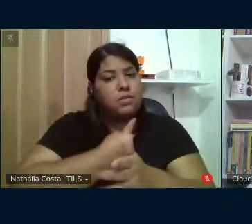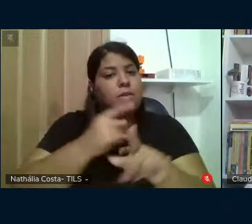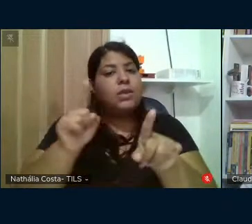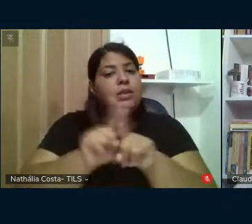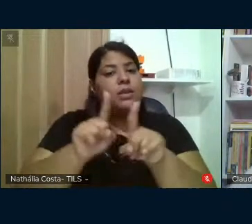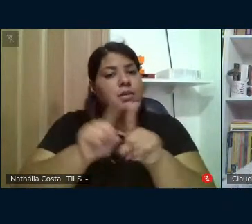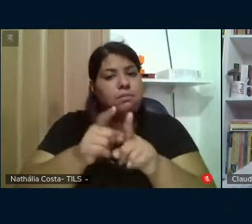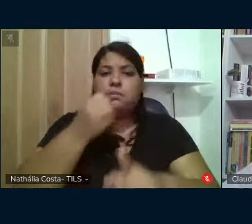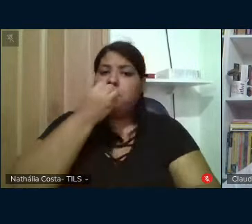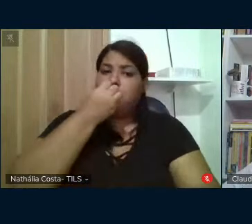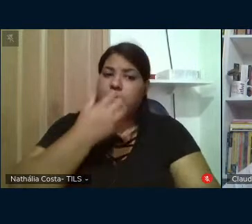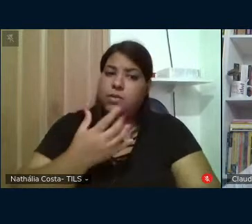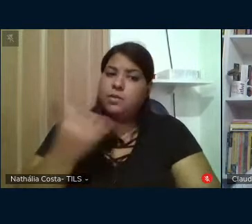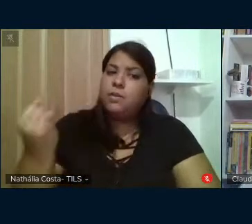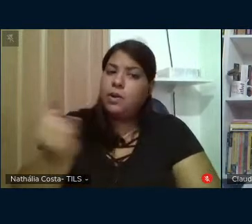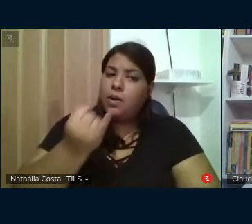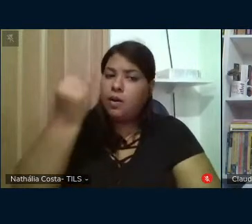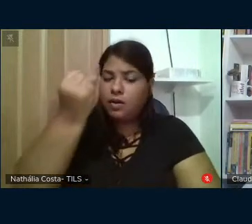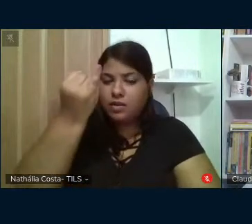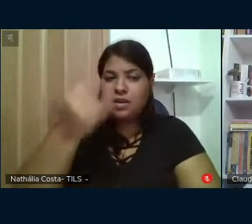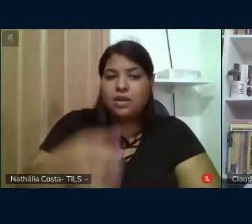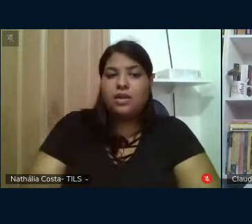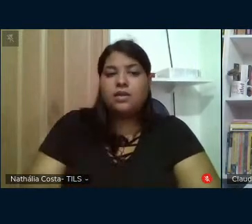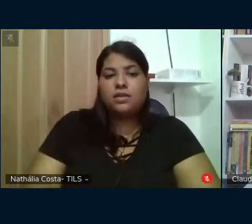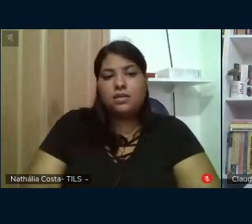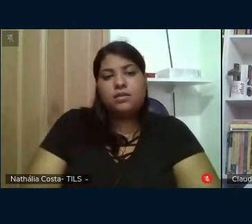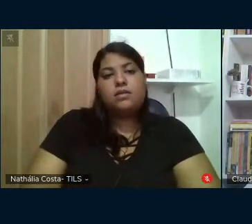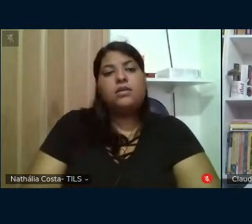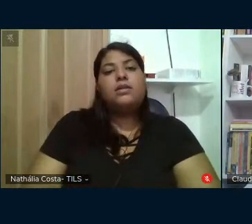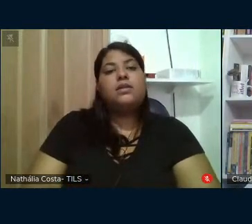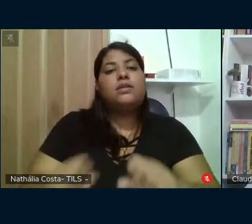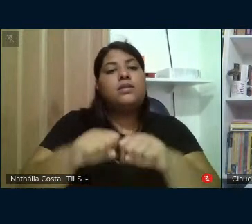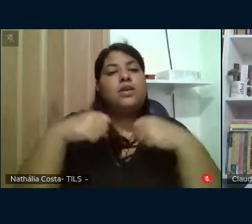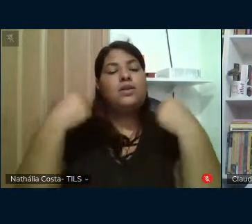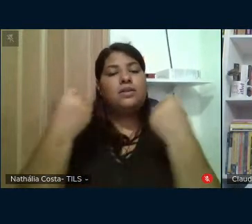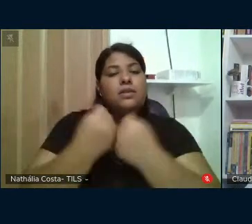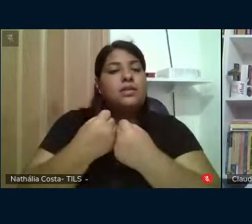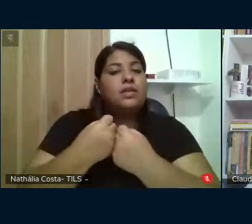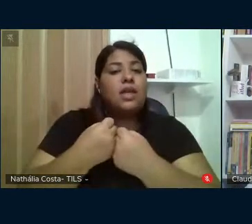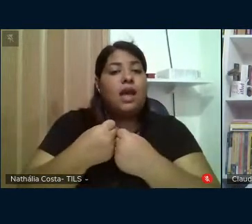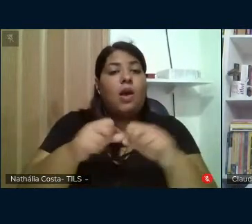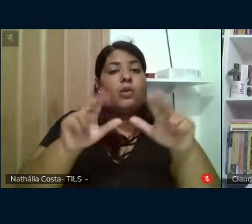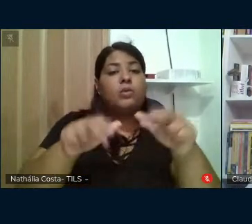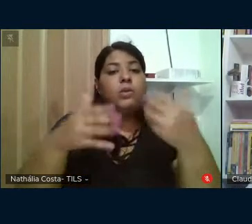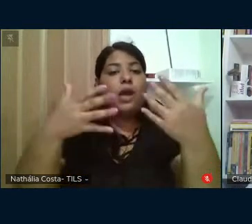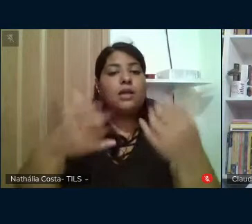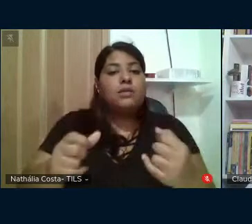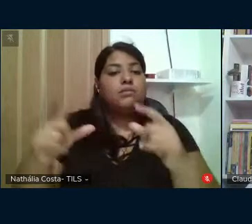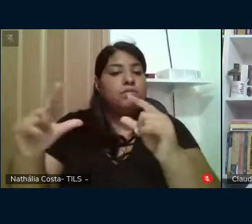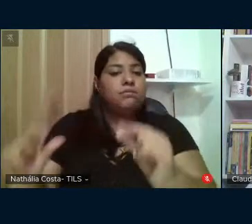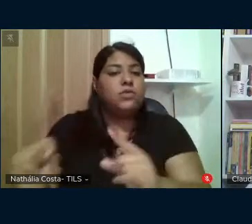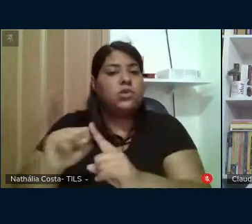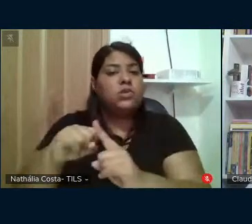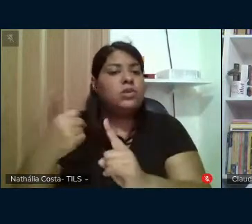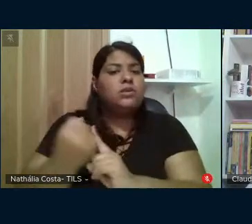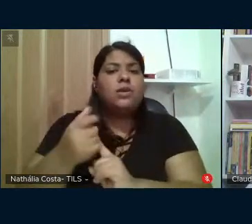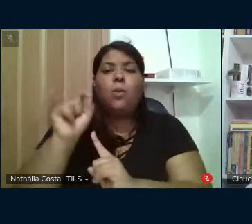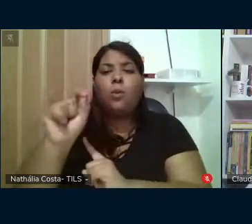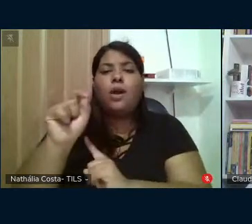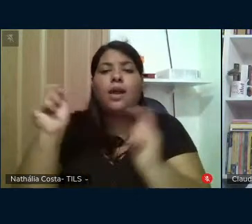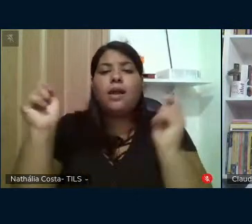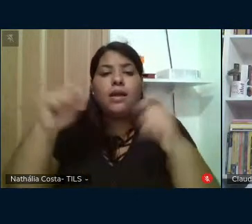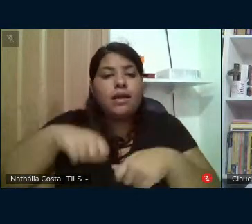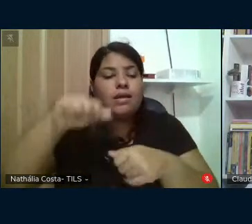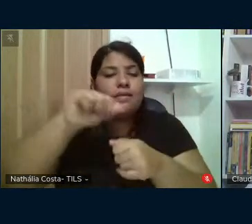são pertinentes. Os setores e classes sociais que nunca aceitaram a redução da desigualdade social, o que seriam capazes de